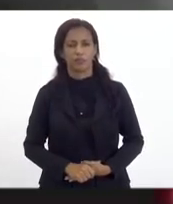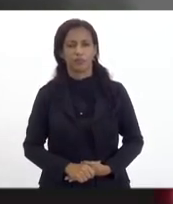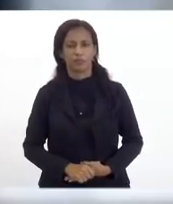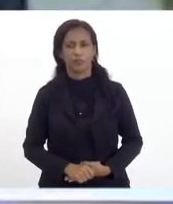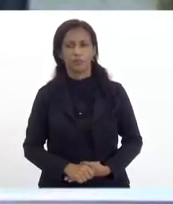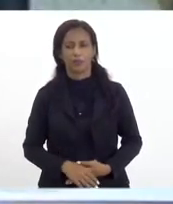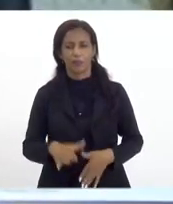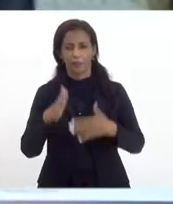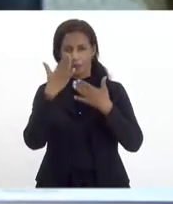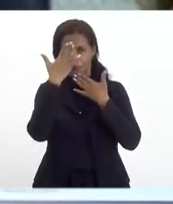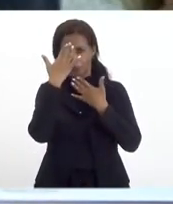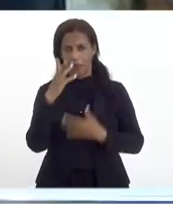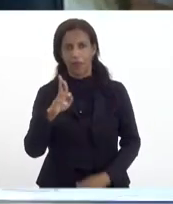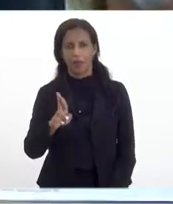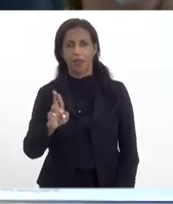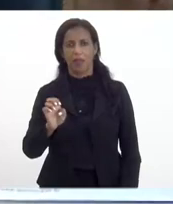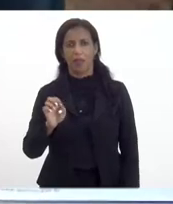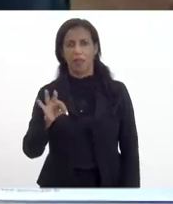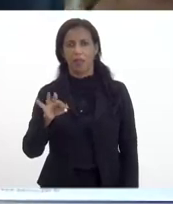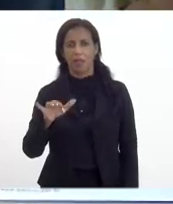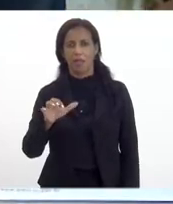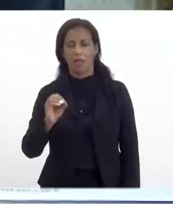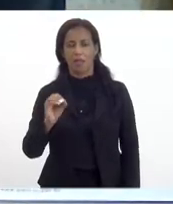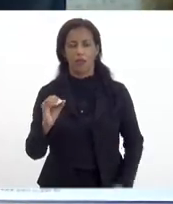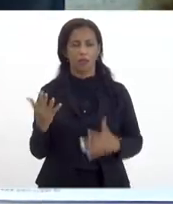Obrigado, Renato. Com a palavra...